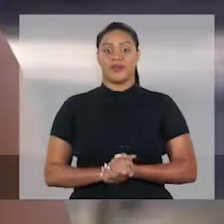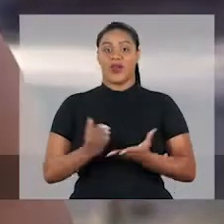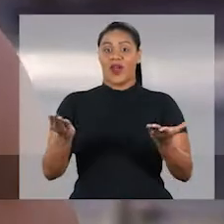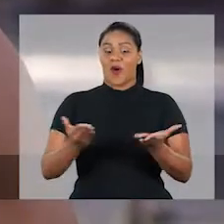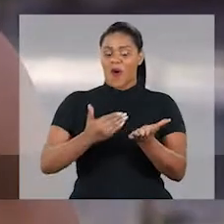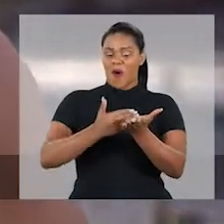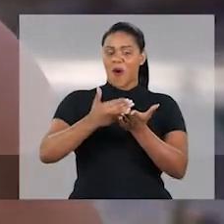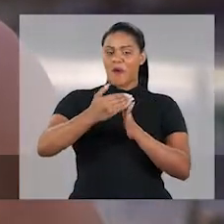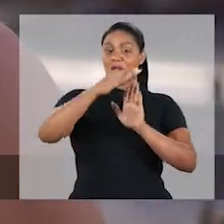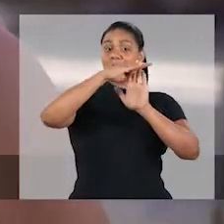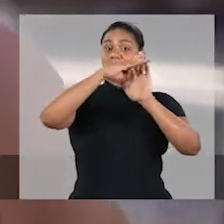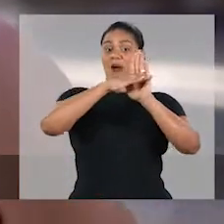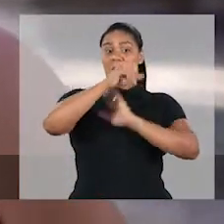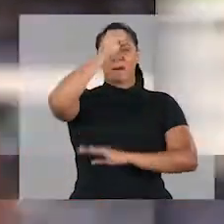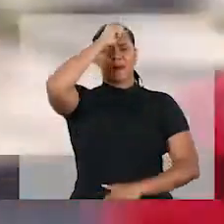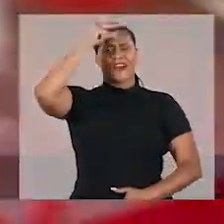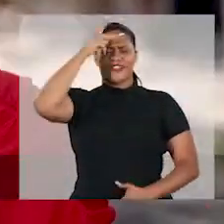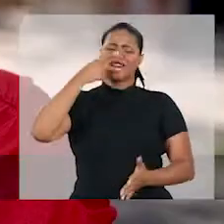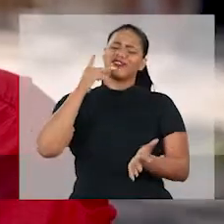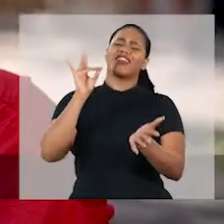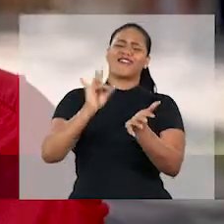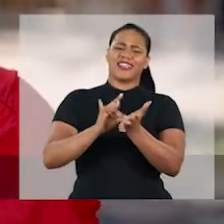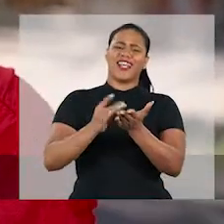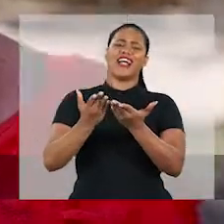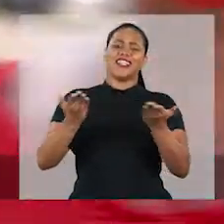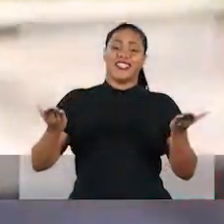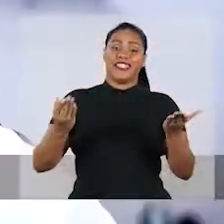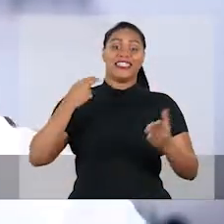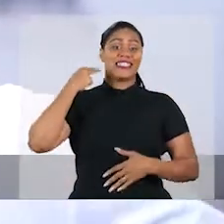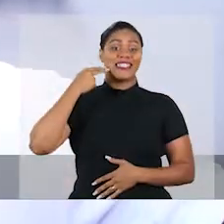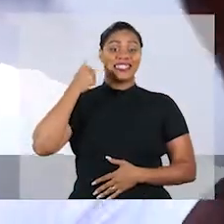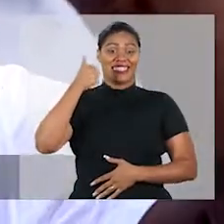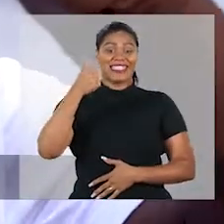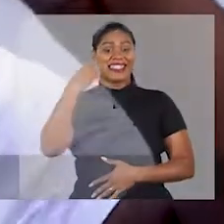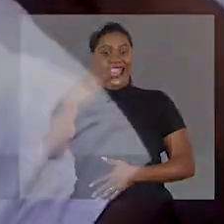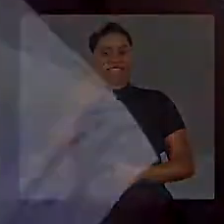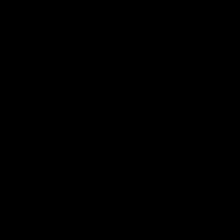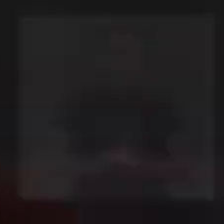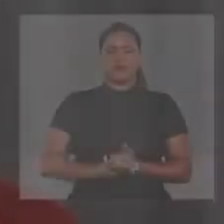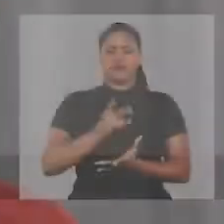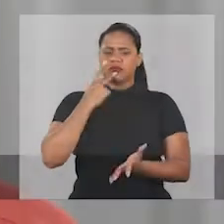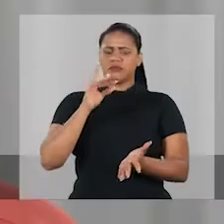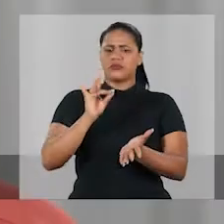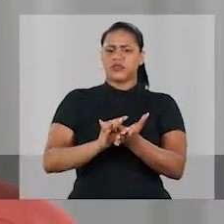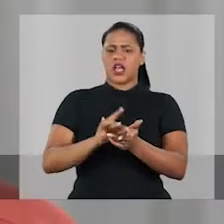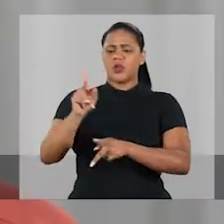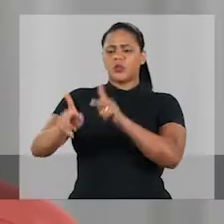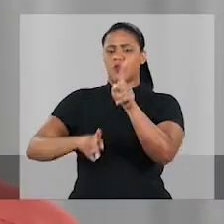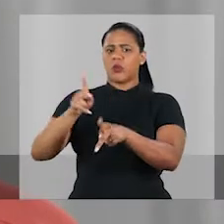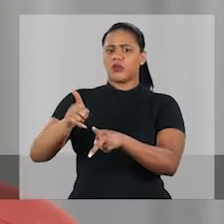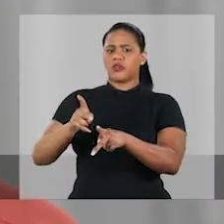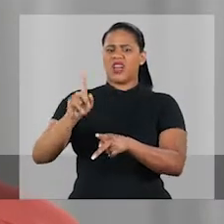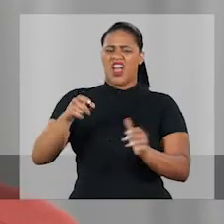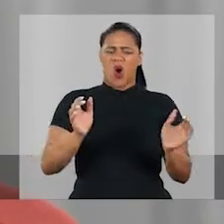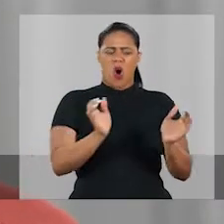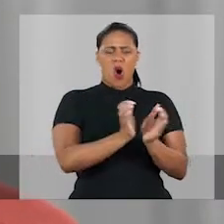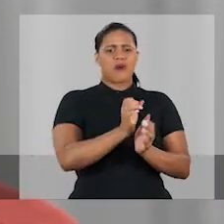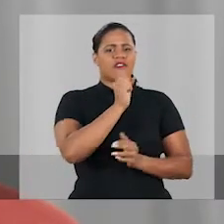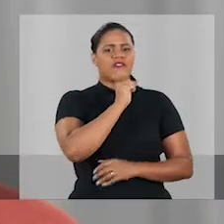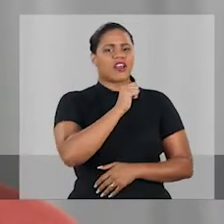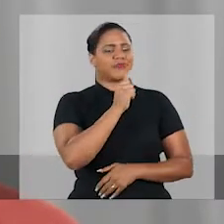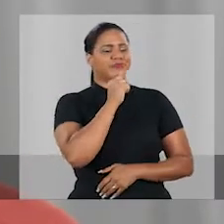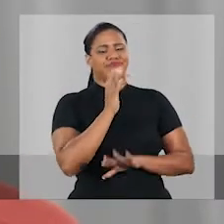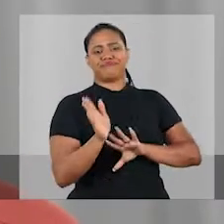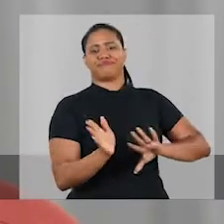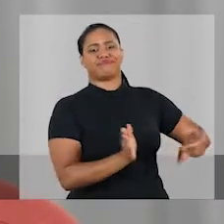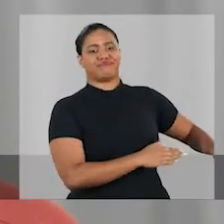Começa agora o programa do prefeito que é sincero com o povo. Zeneto é 13. Sinceridade com a população é uma das coisas